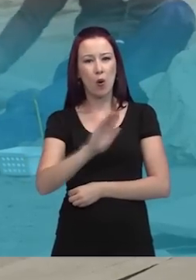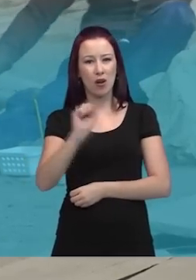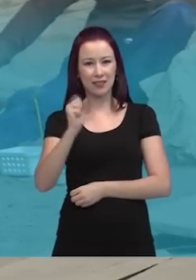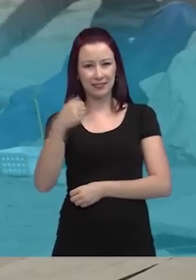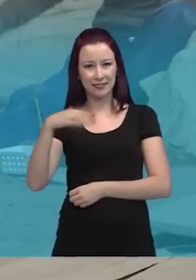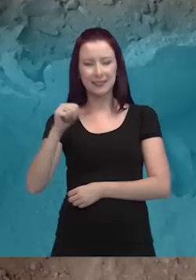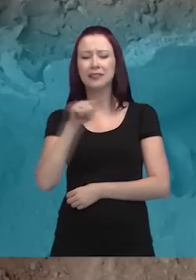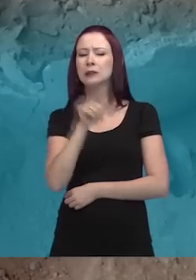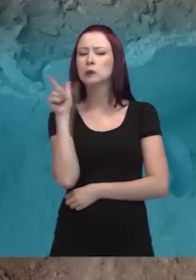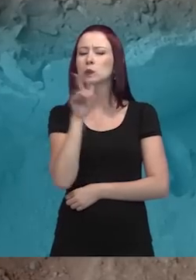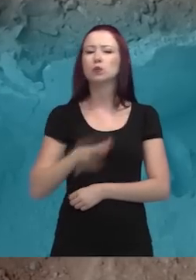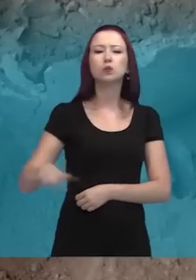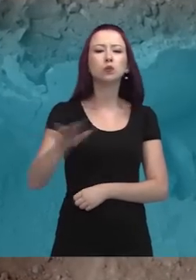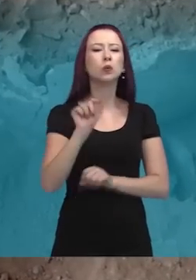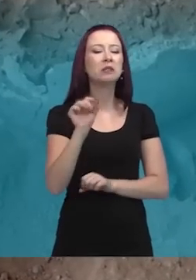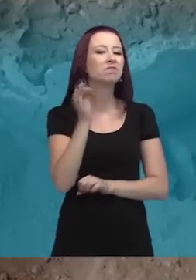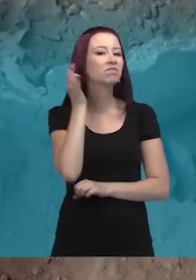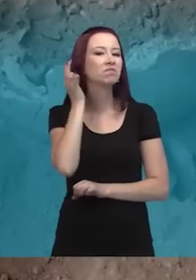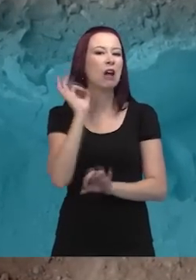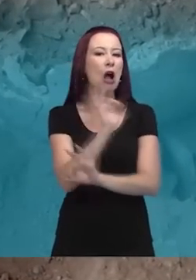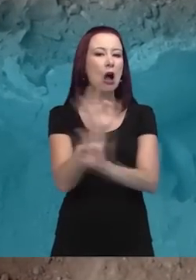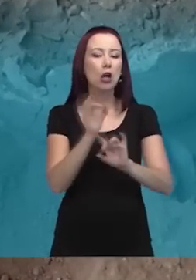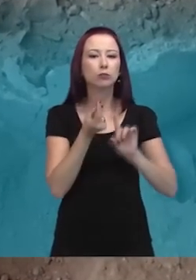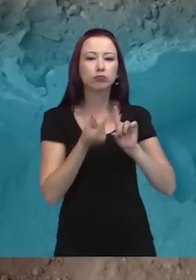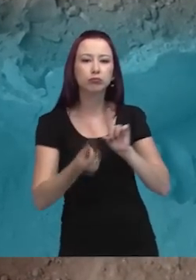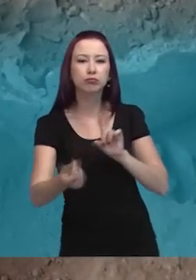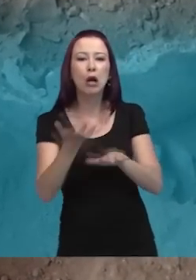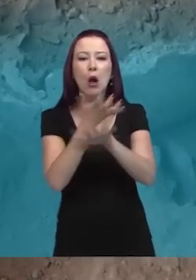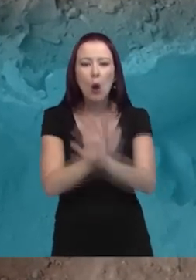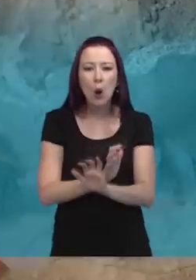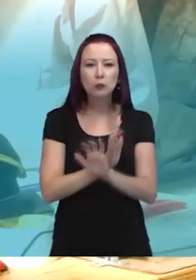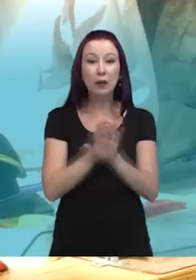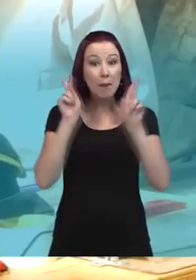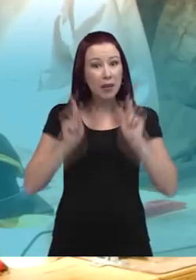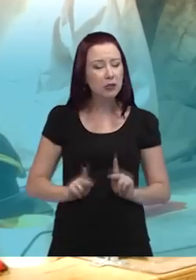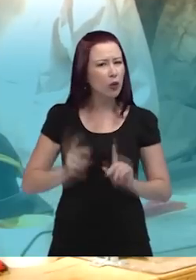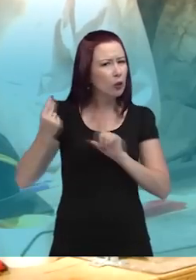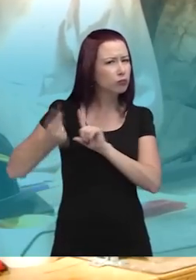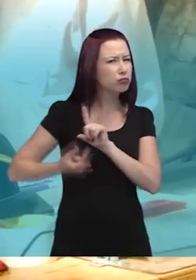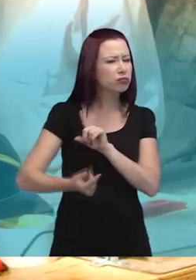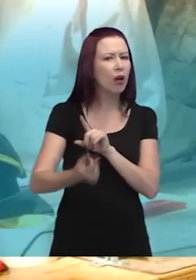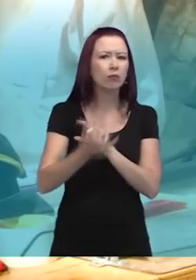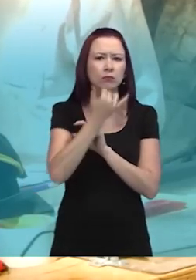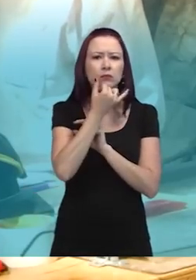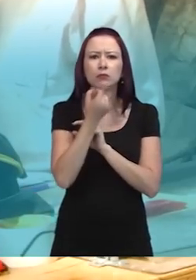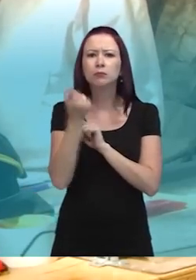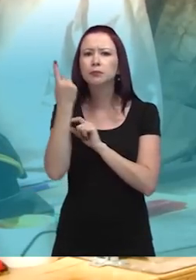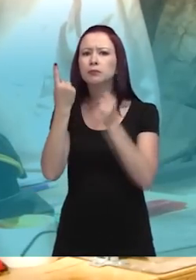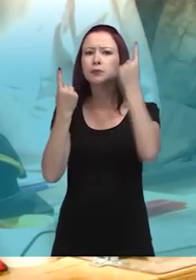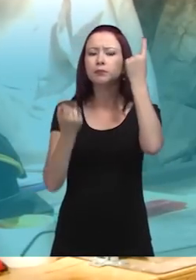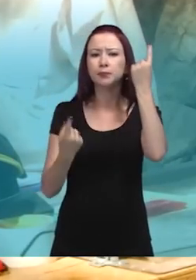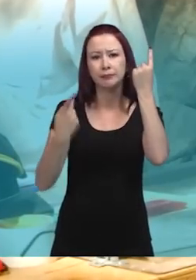Santa como um todo, é a preservação excelente de esqueletos humanos extremamente antigos. É muito raro você encontrar esqueletos humanos muito antigos,